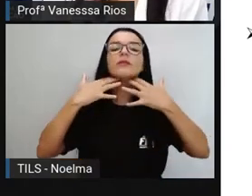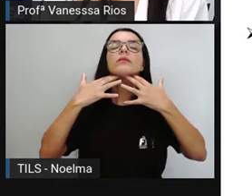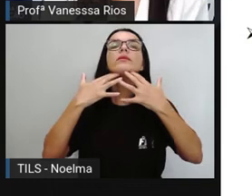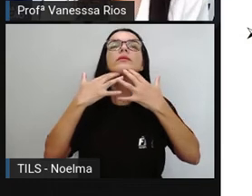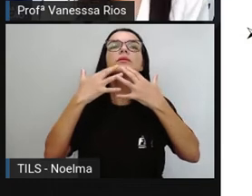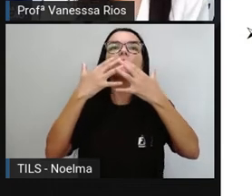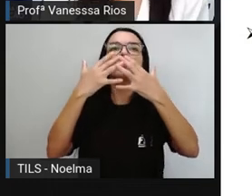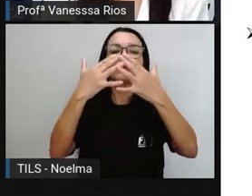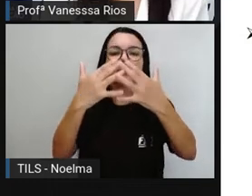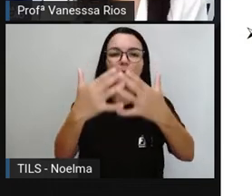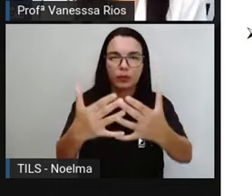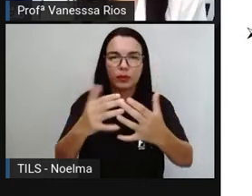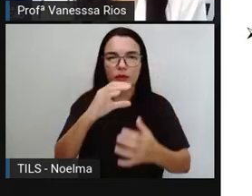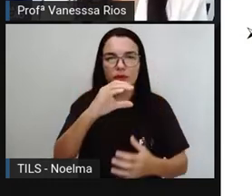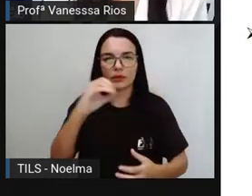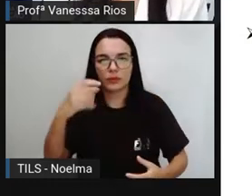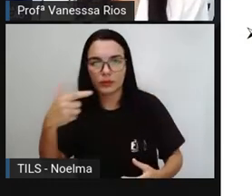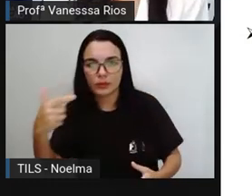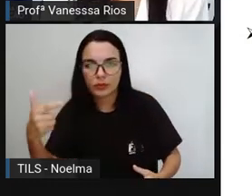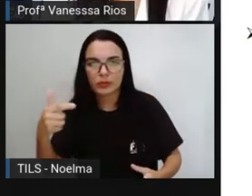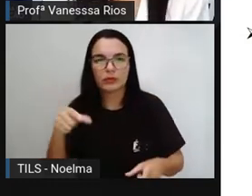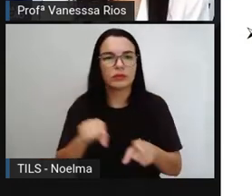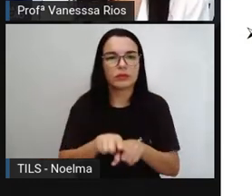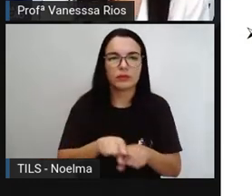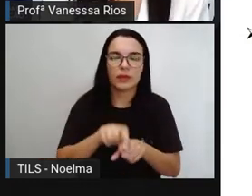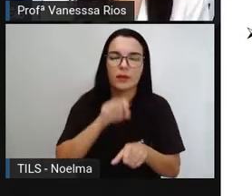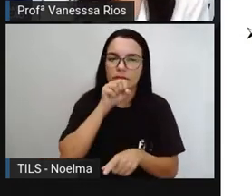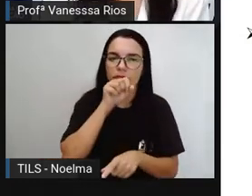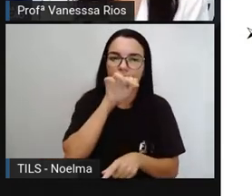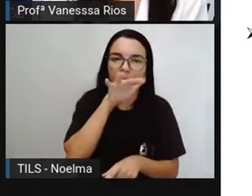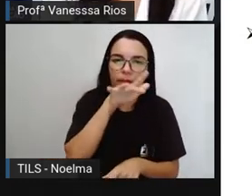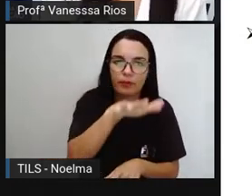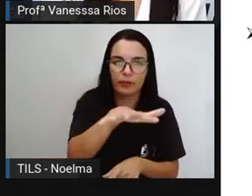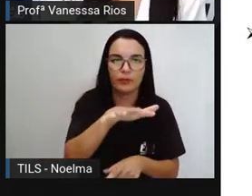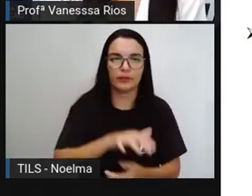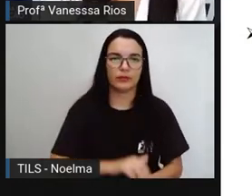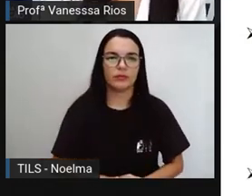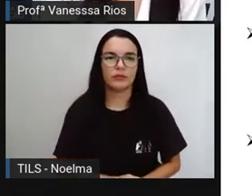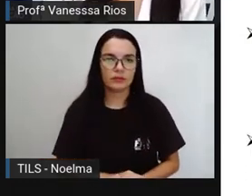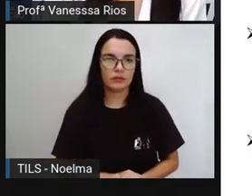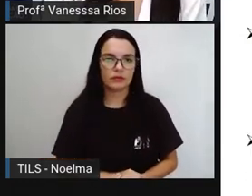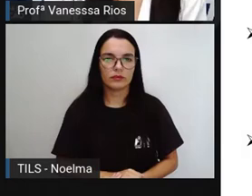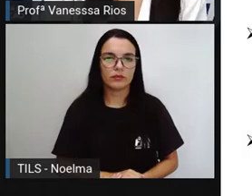respiratório para o ambiente. Vai ser colocado para fora do nosso corpo.